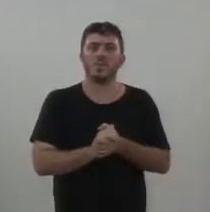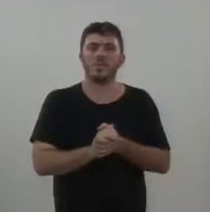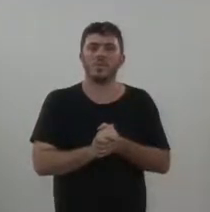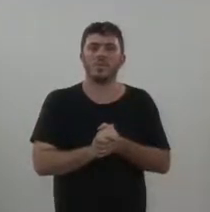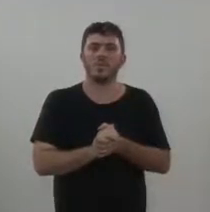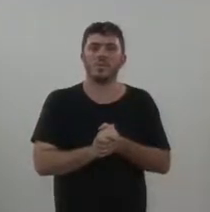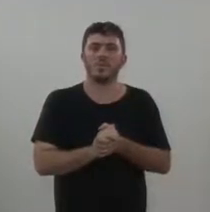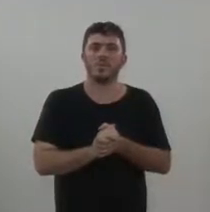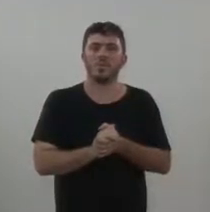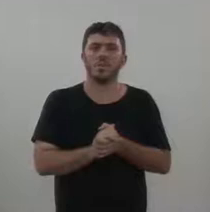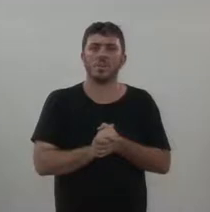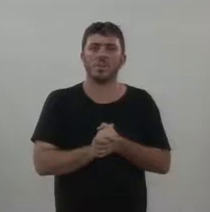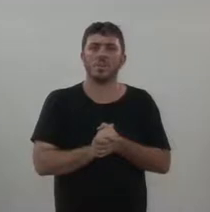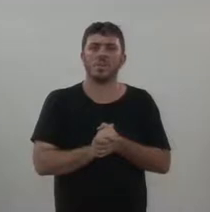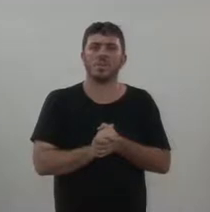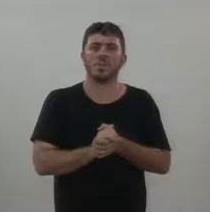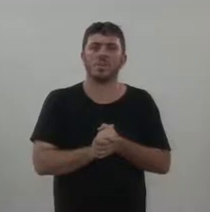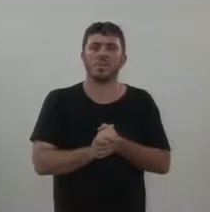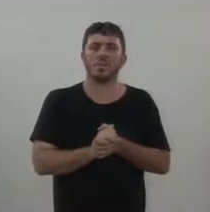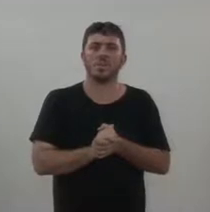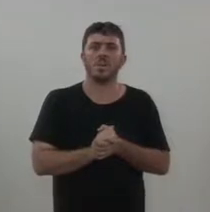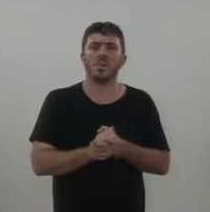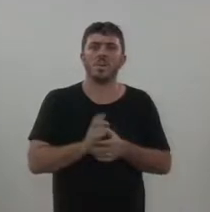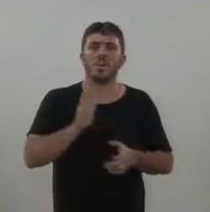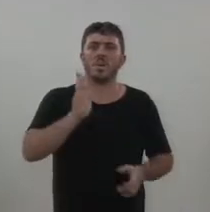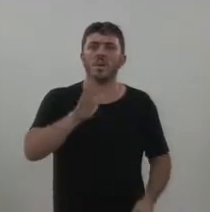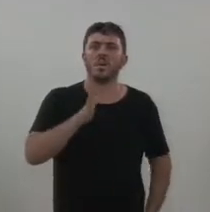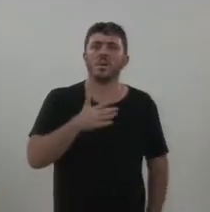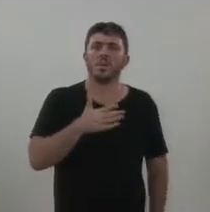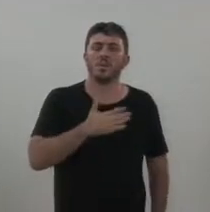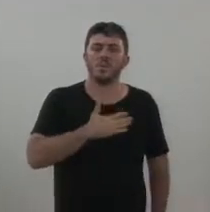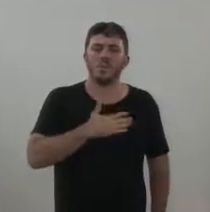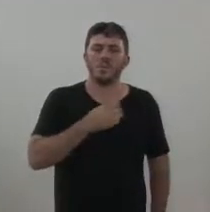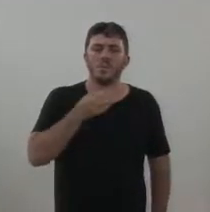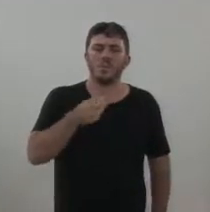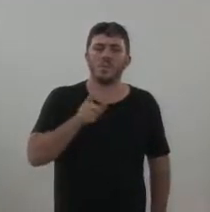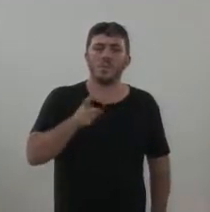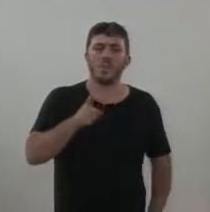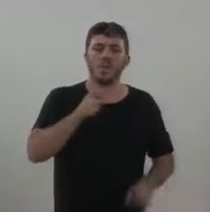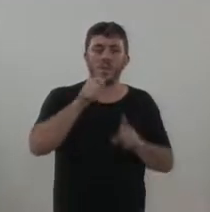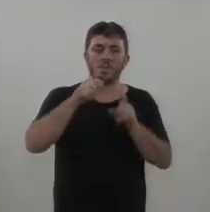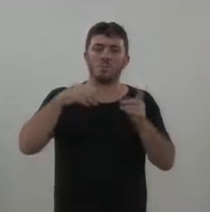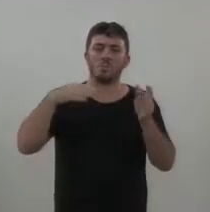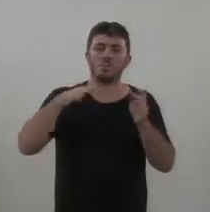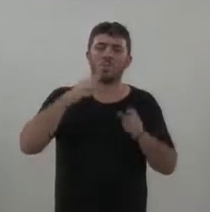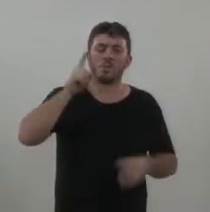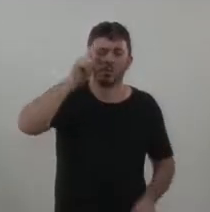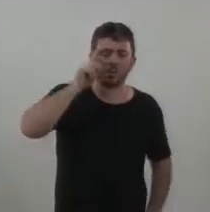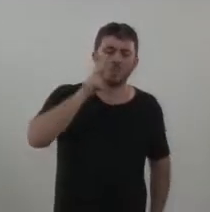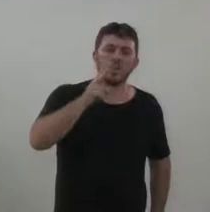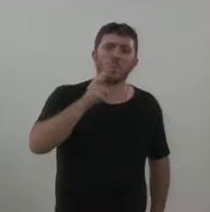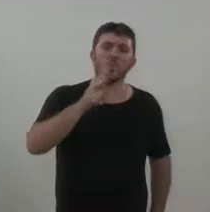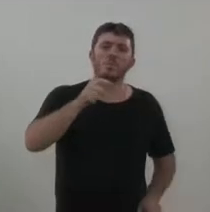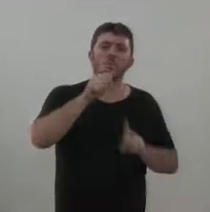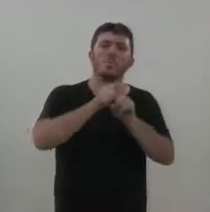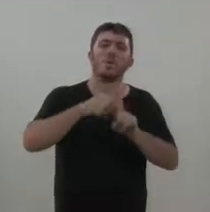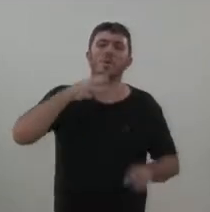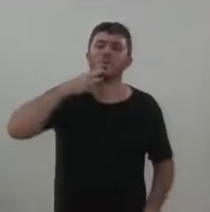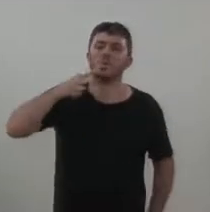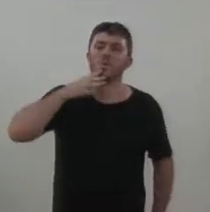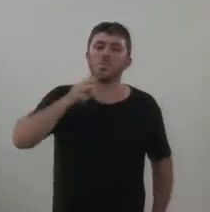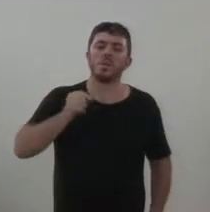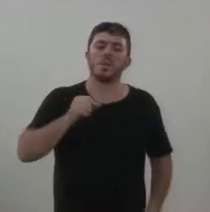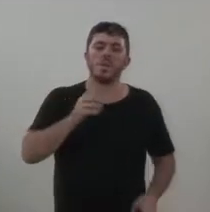Rápido, vamos lá. Não, só para constar. Até o meio de março, 2 de março, a lista em creche